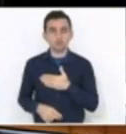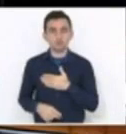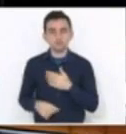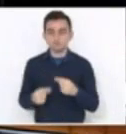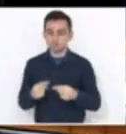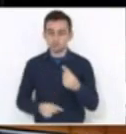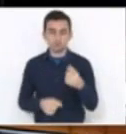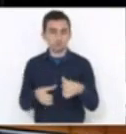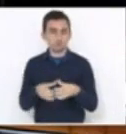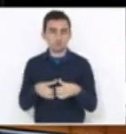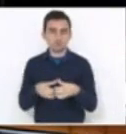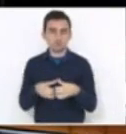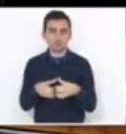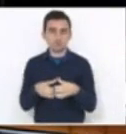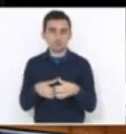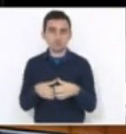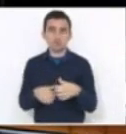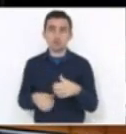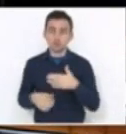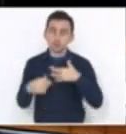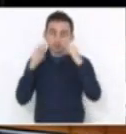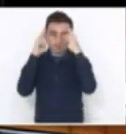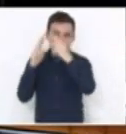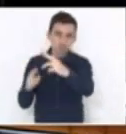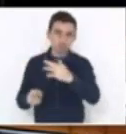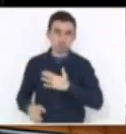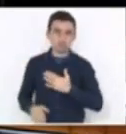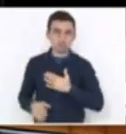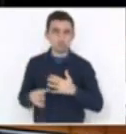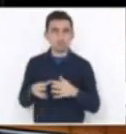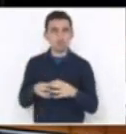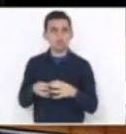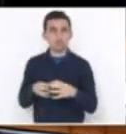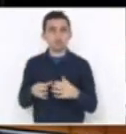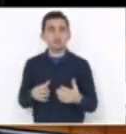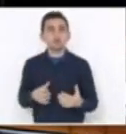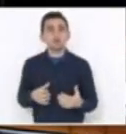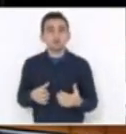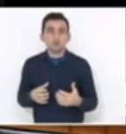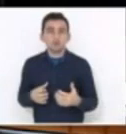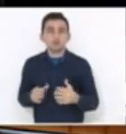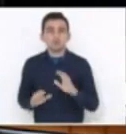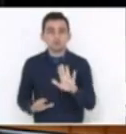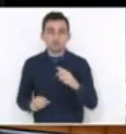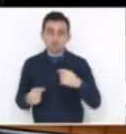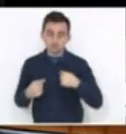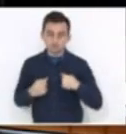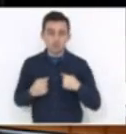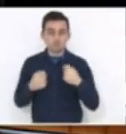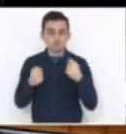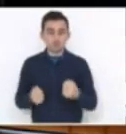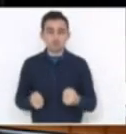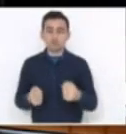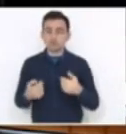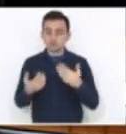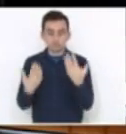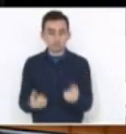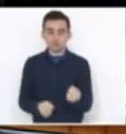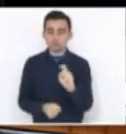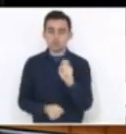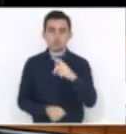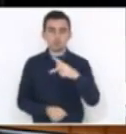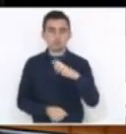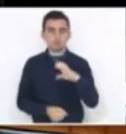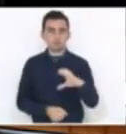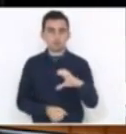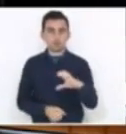respeito o líder do meu partido e os demais parlamentares que pensam de forma diferente, mas eu, por convicção, votarei contra a PEC e,